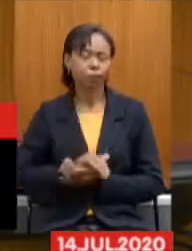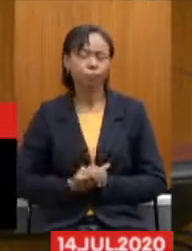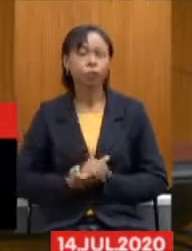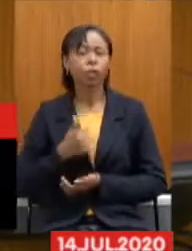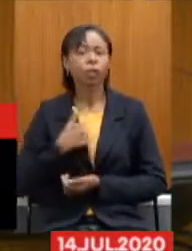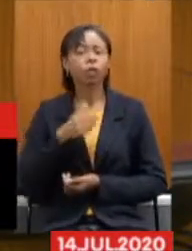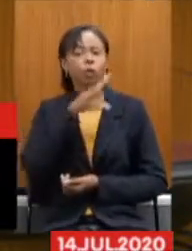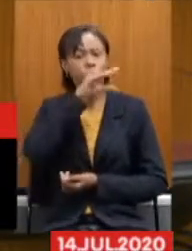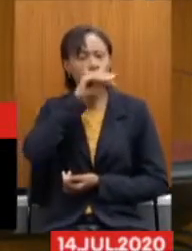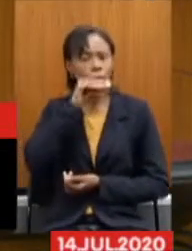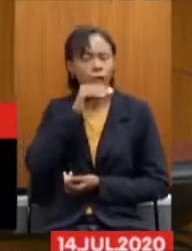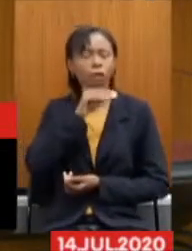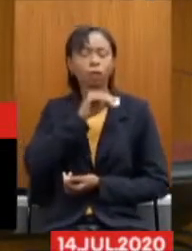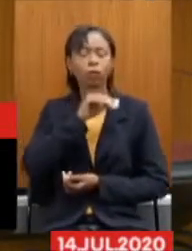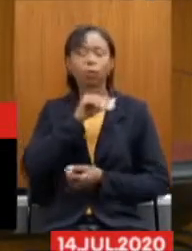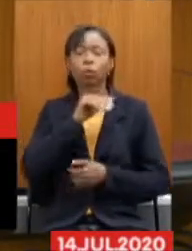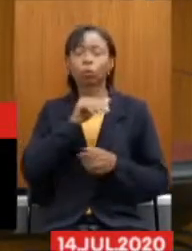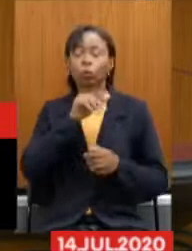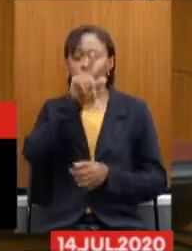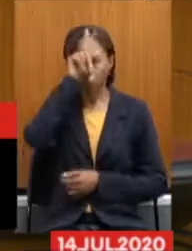funcionário do Hospital João XXIII.